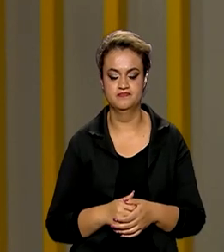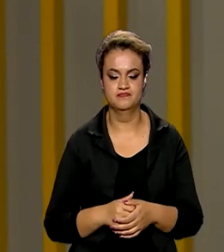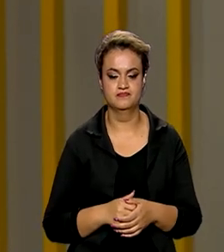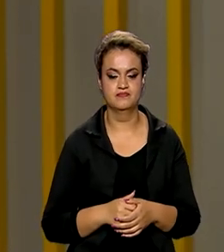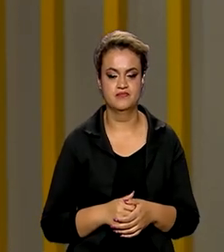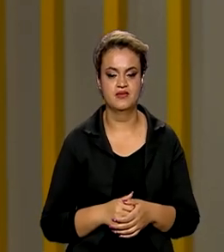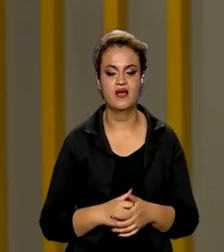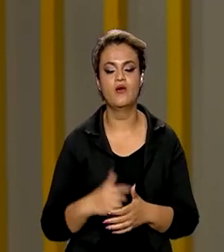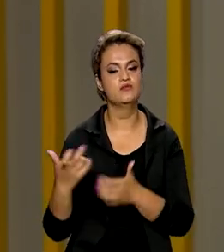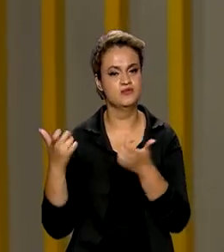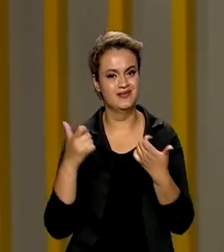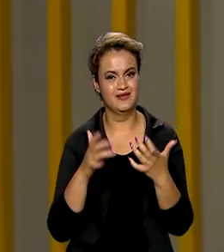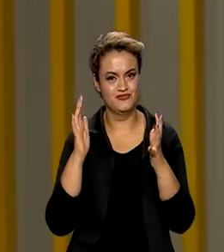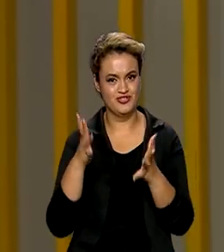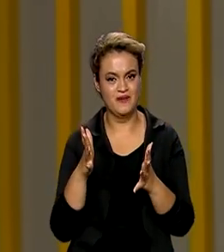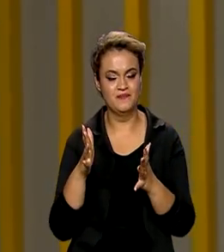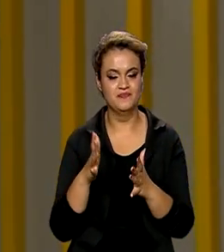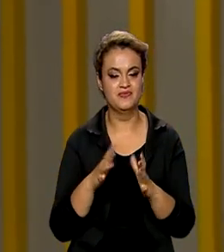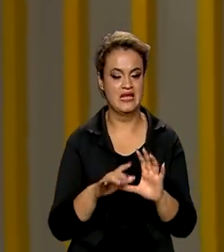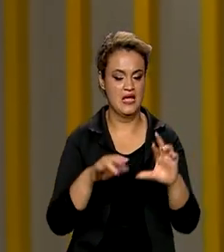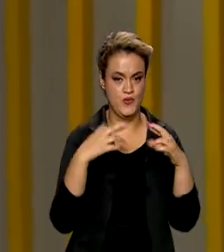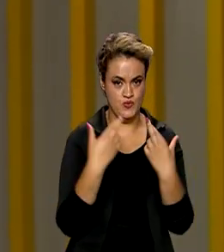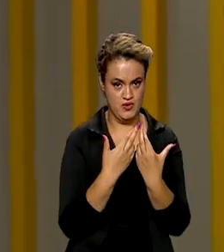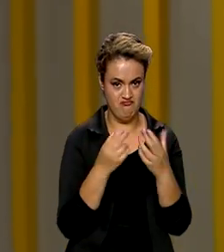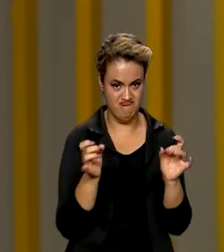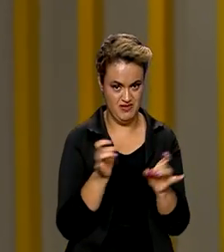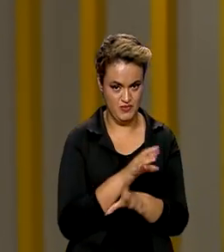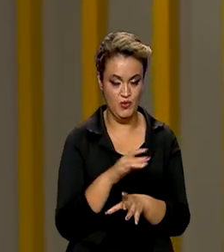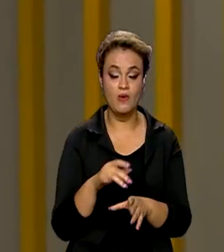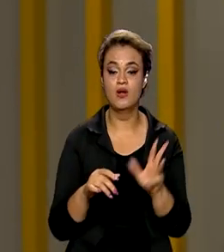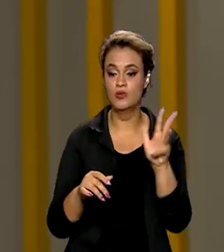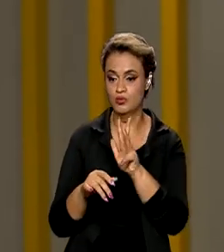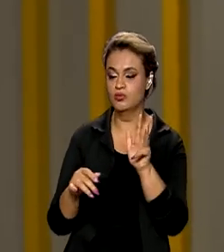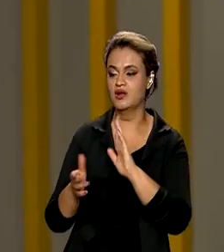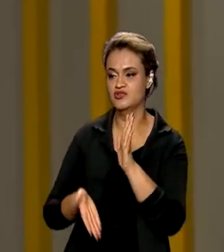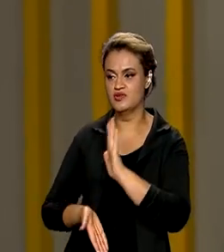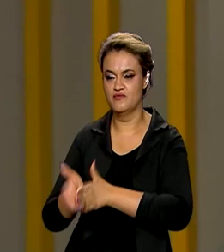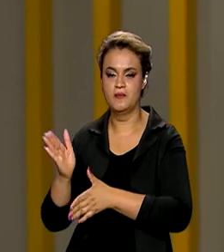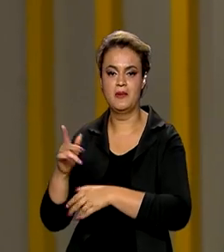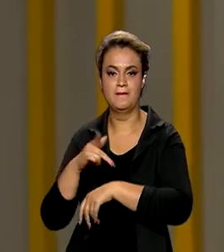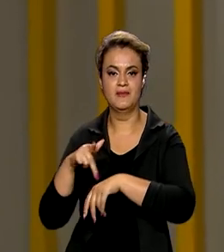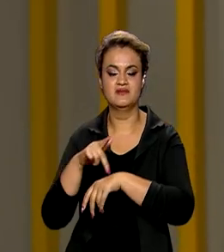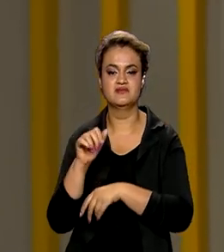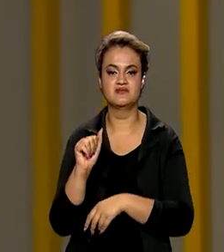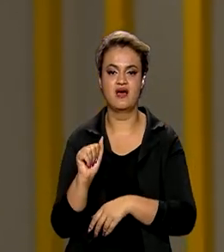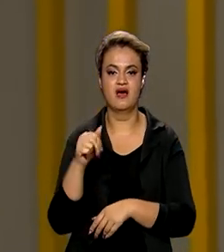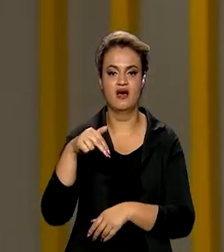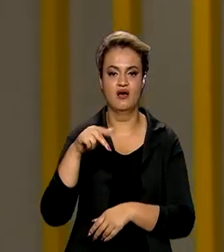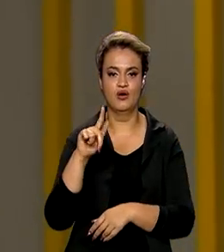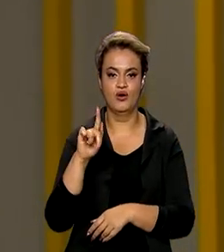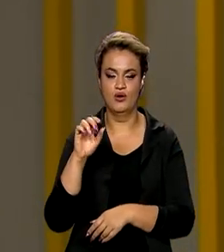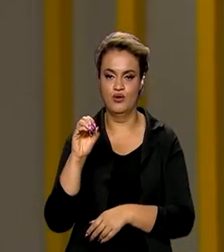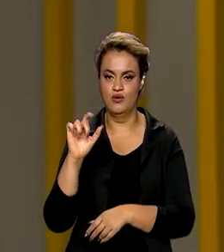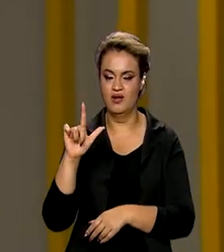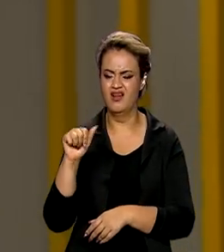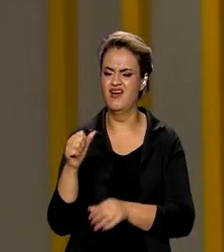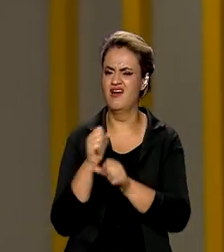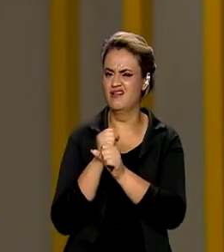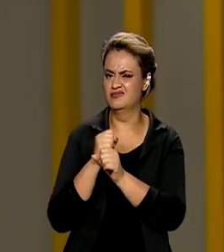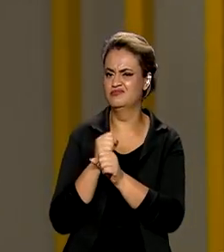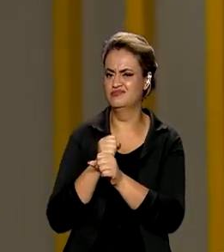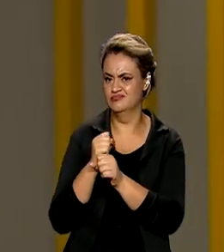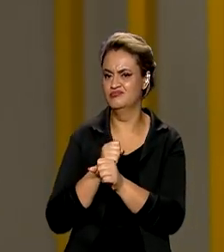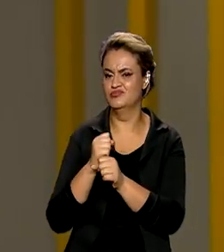E como nós já dissemos, terminada a cúpula do BRICS, o presidente Lula já embarcou para Angola, um país amigo de longa data.